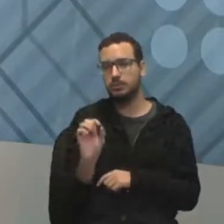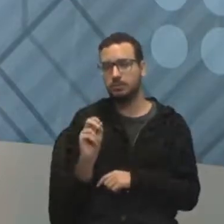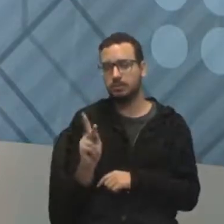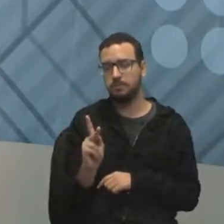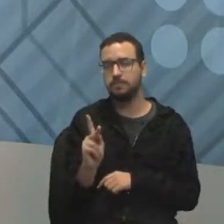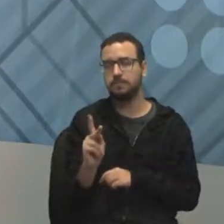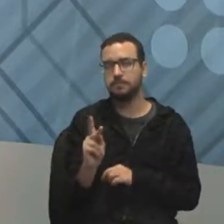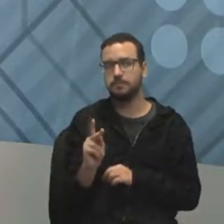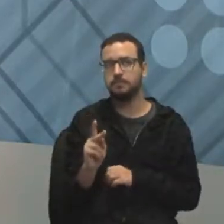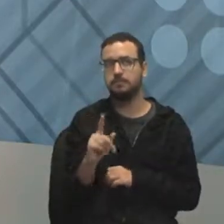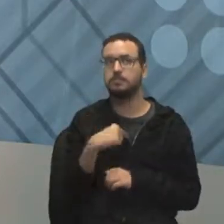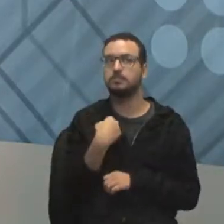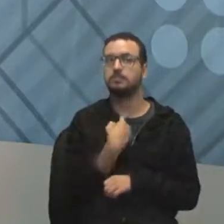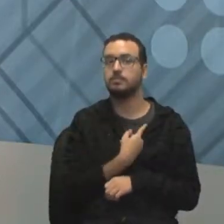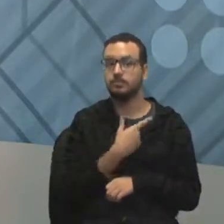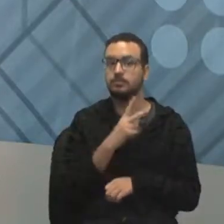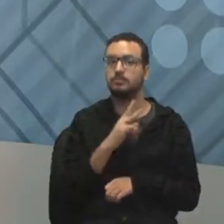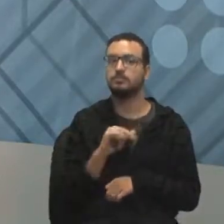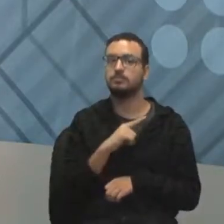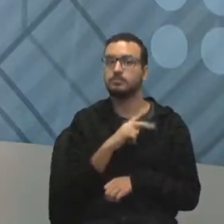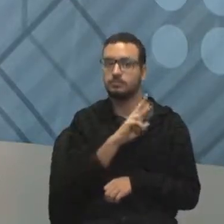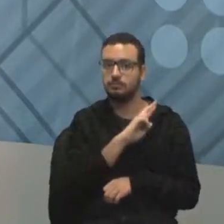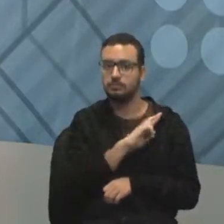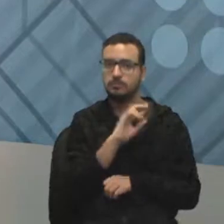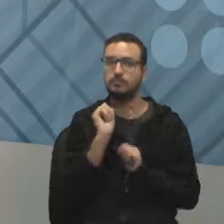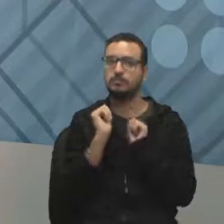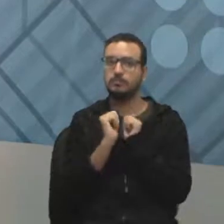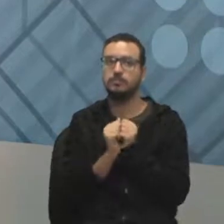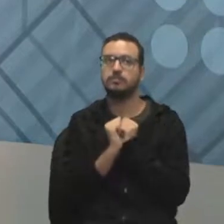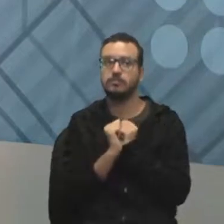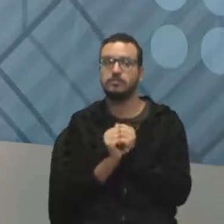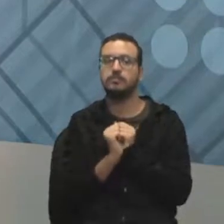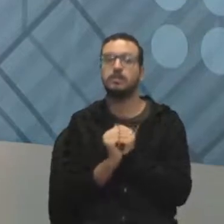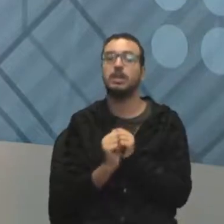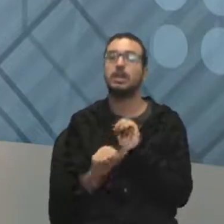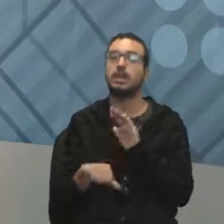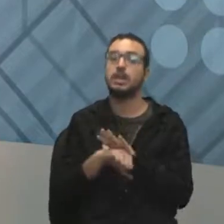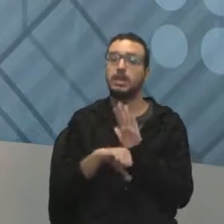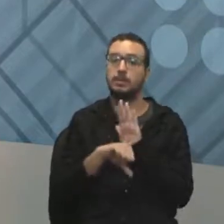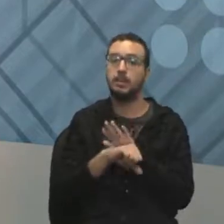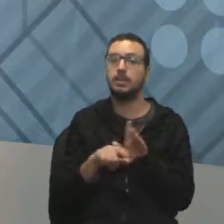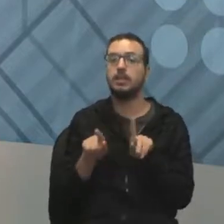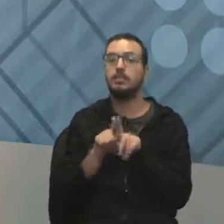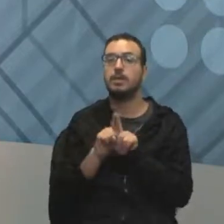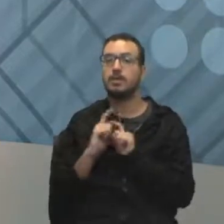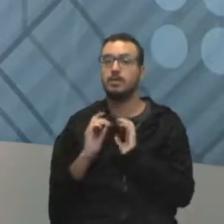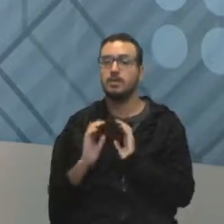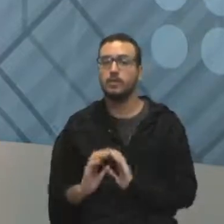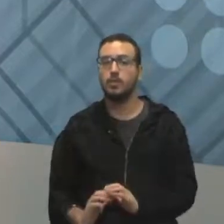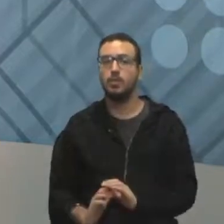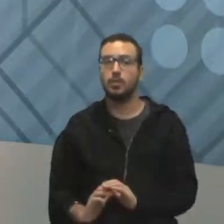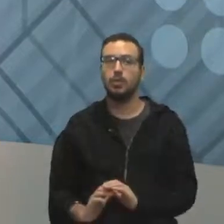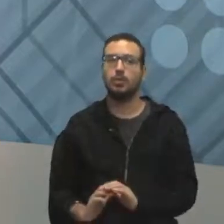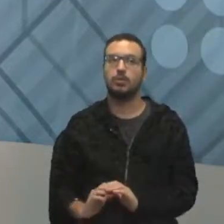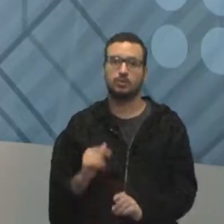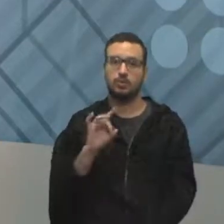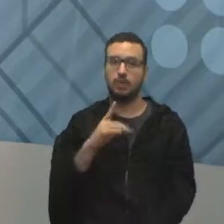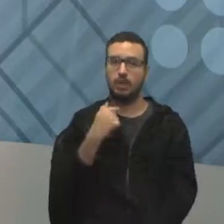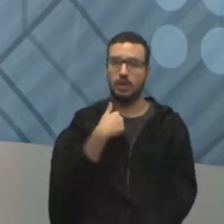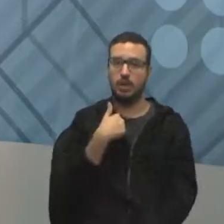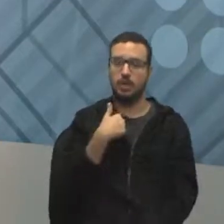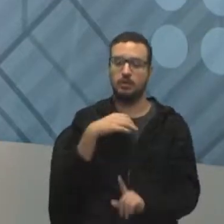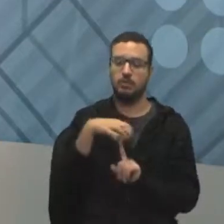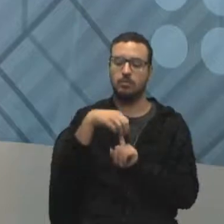Combinado? A gente responde juntos, criminalmente e civilmente. Não sou só eu, Alessandra, não.